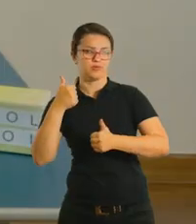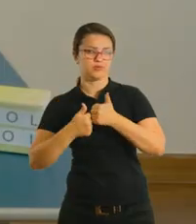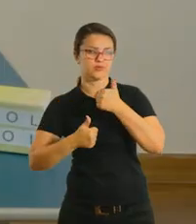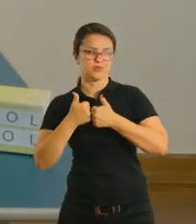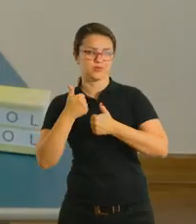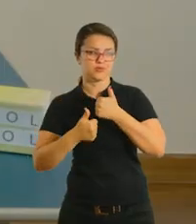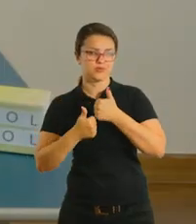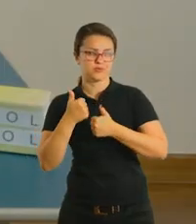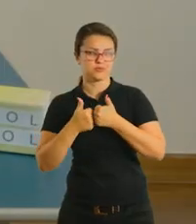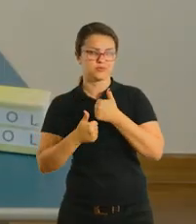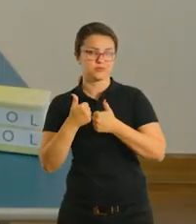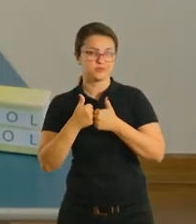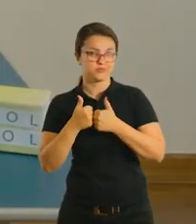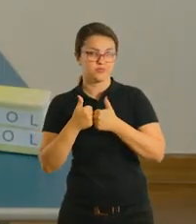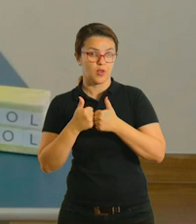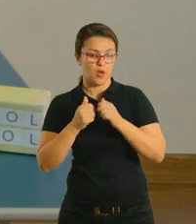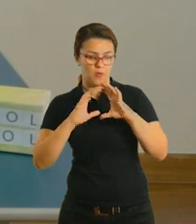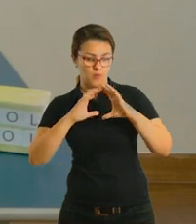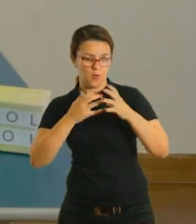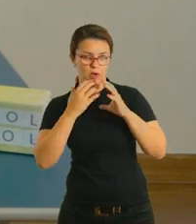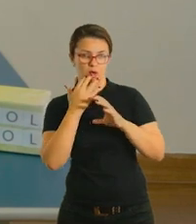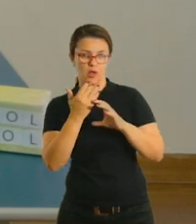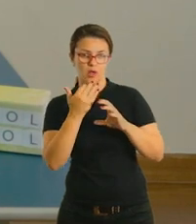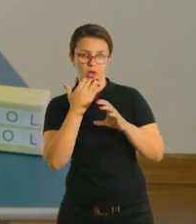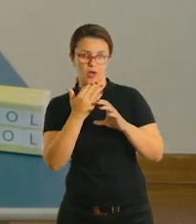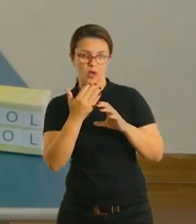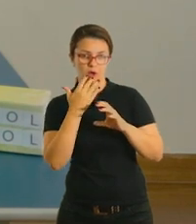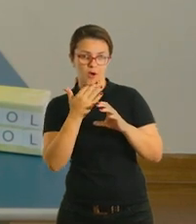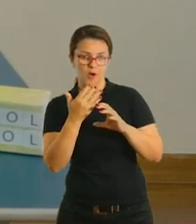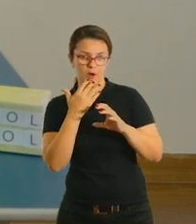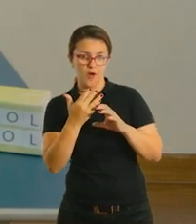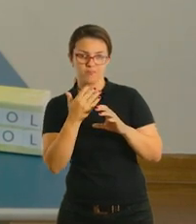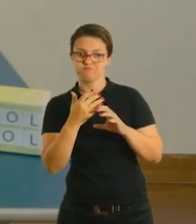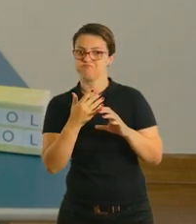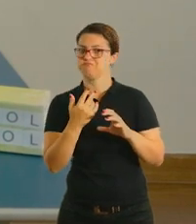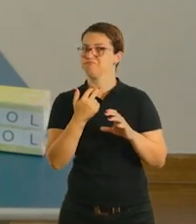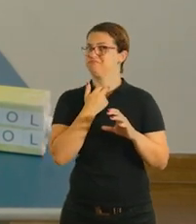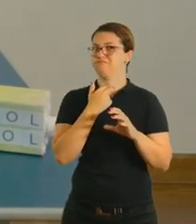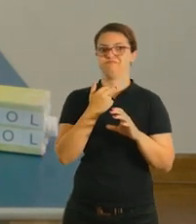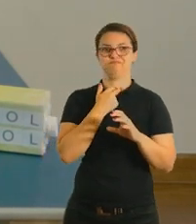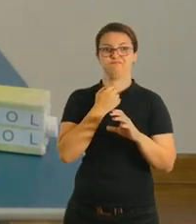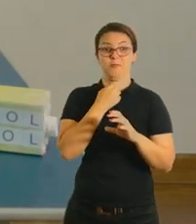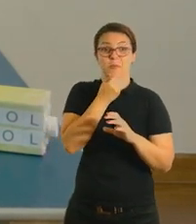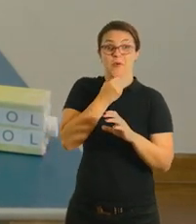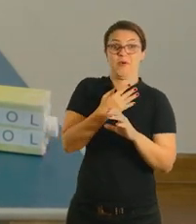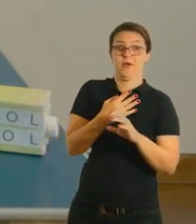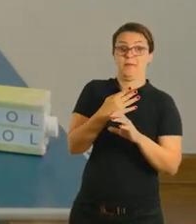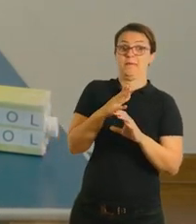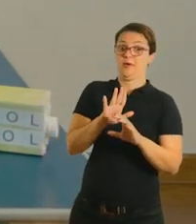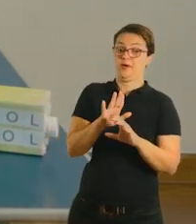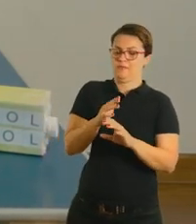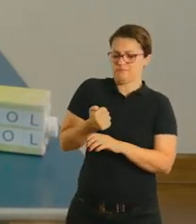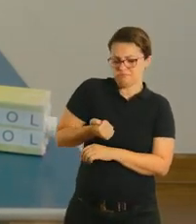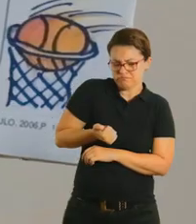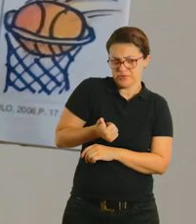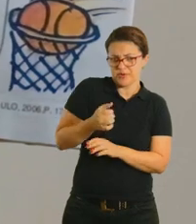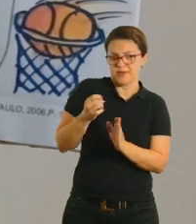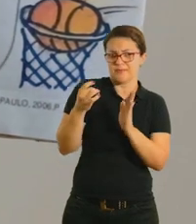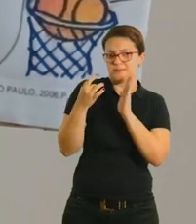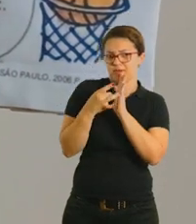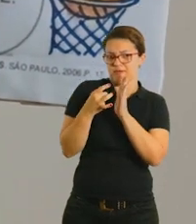Certa bola colorida, jogar bem, eu nunca pude. É de vidro, é